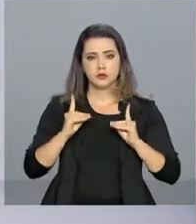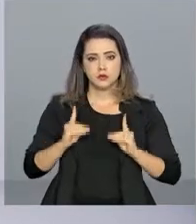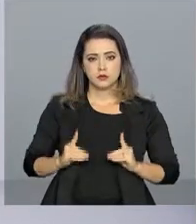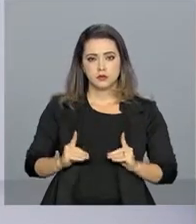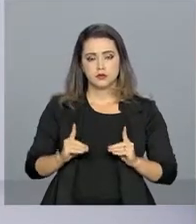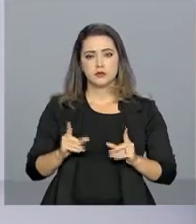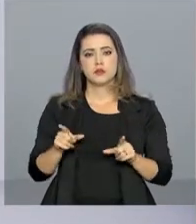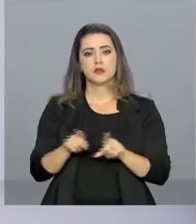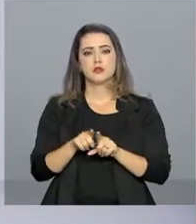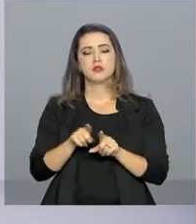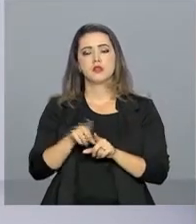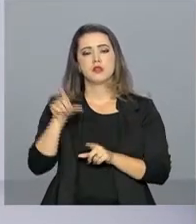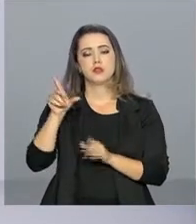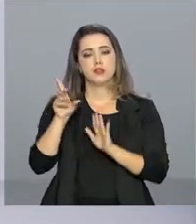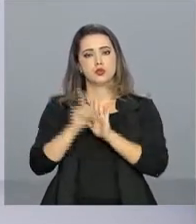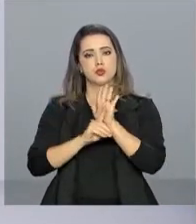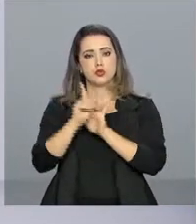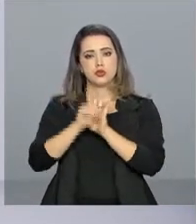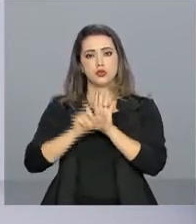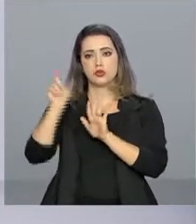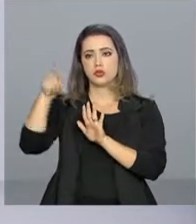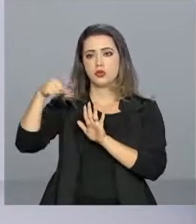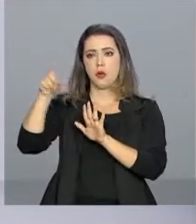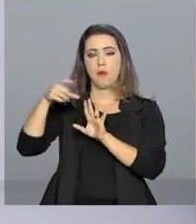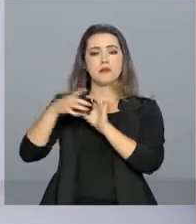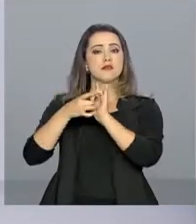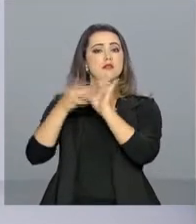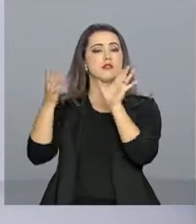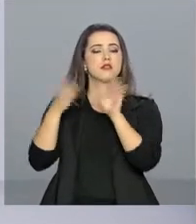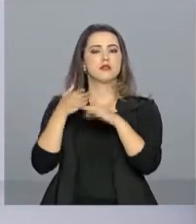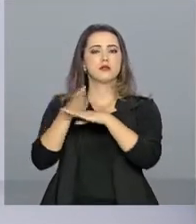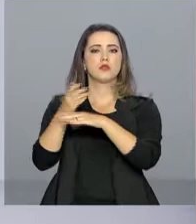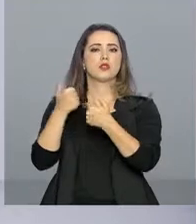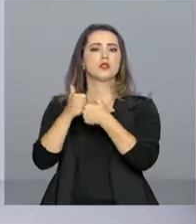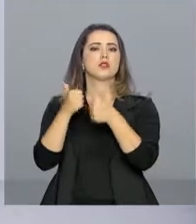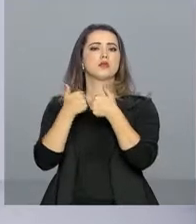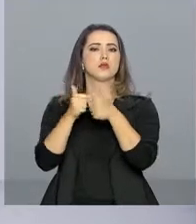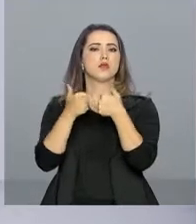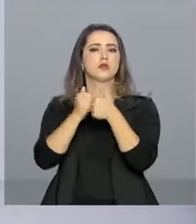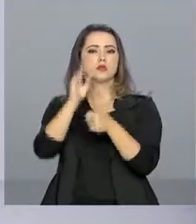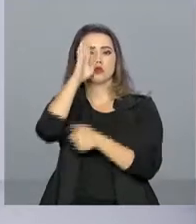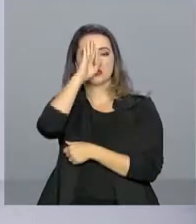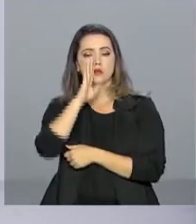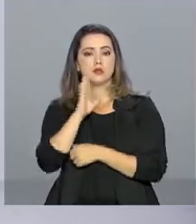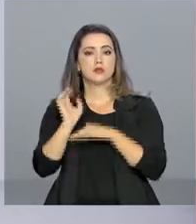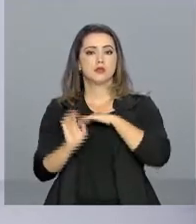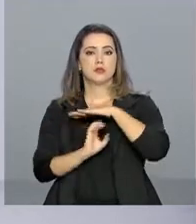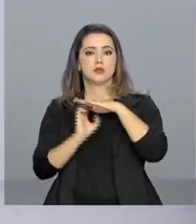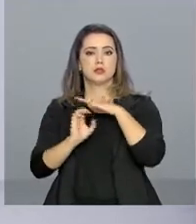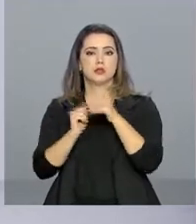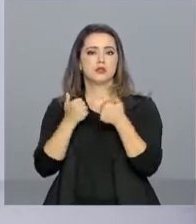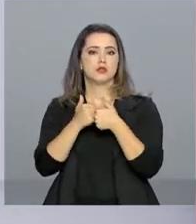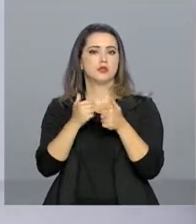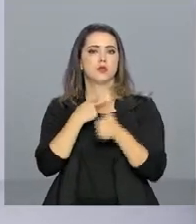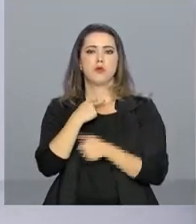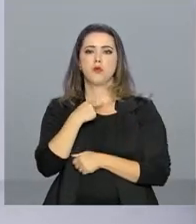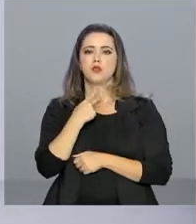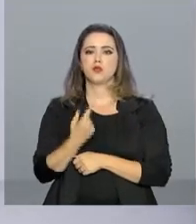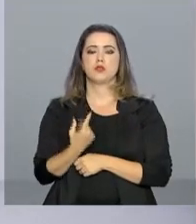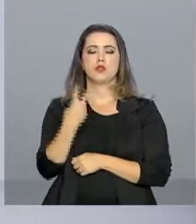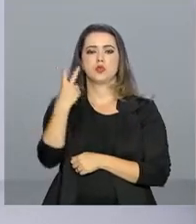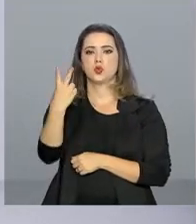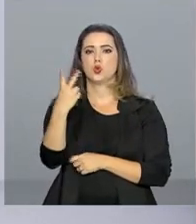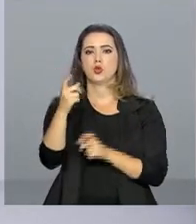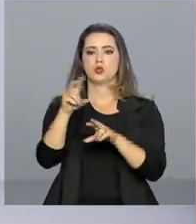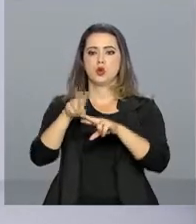benefício do passe-livre, que garante gratuidade no transporte coletivo interestadual. E as empresas de ônibus não podem mais limitar